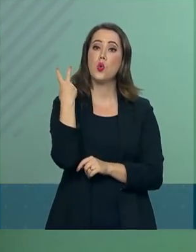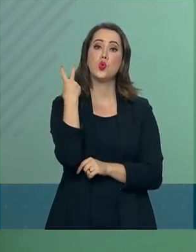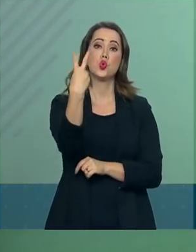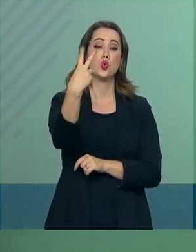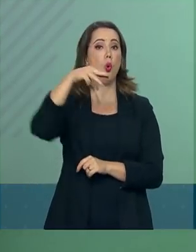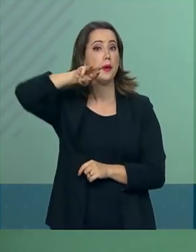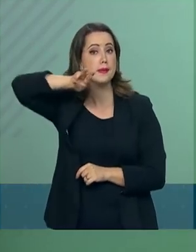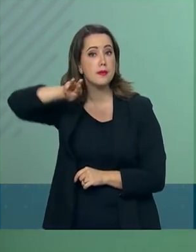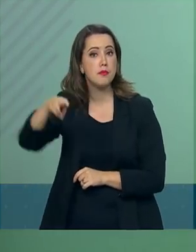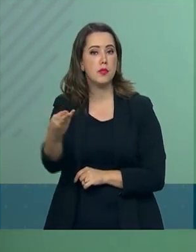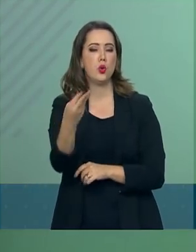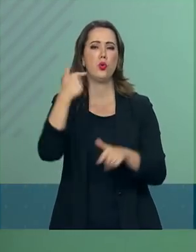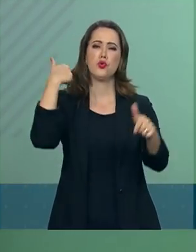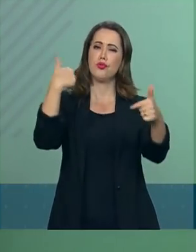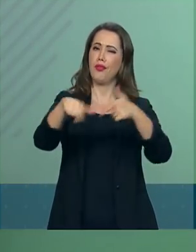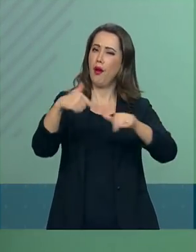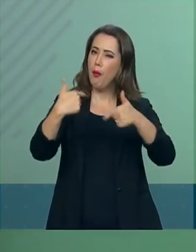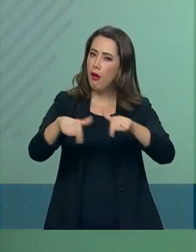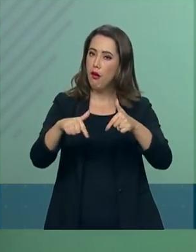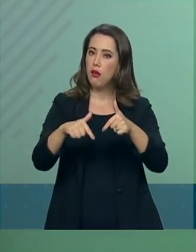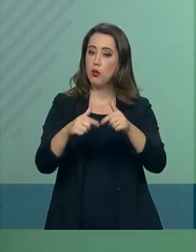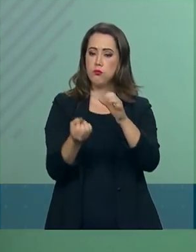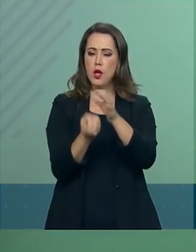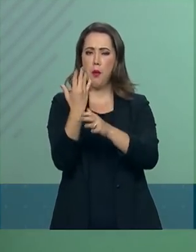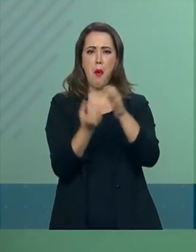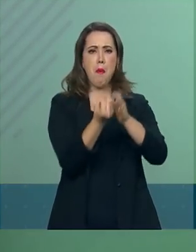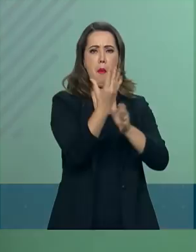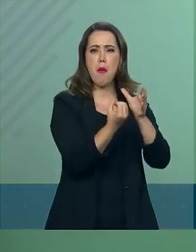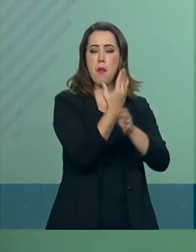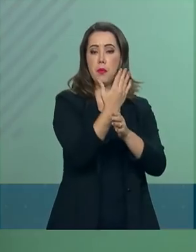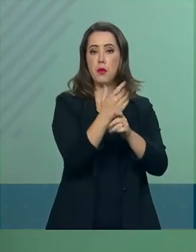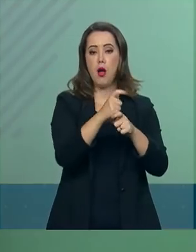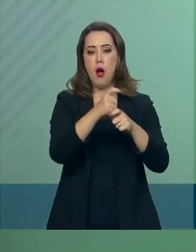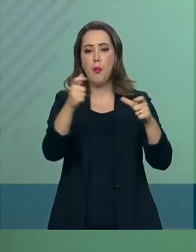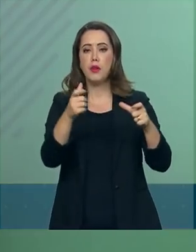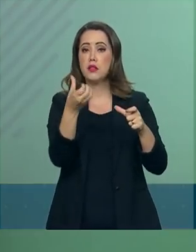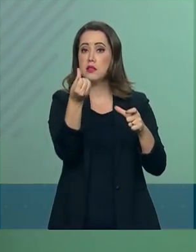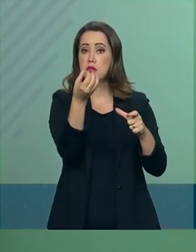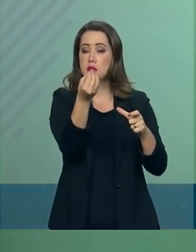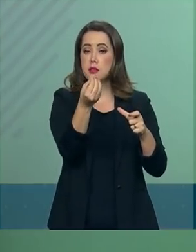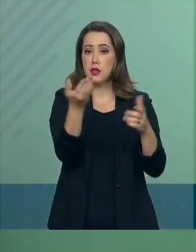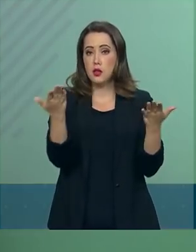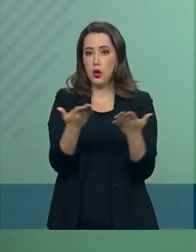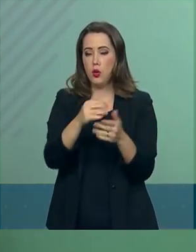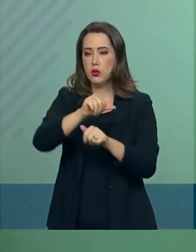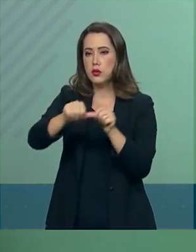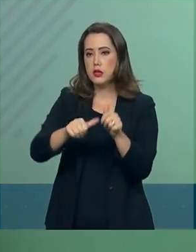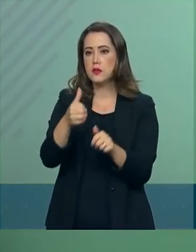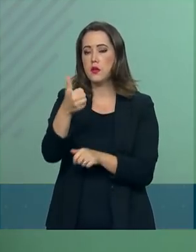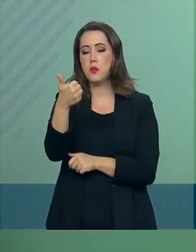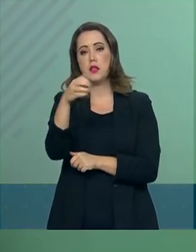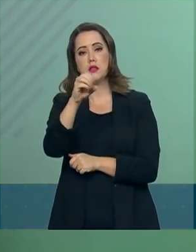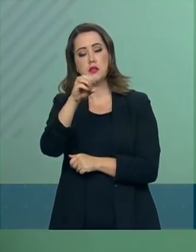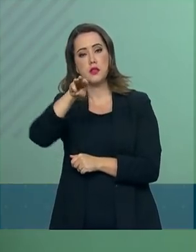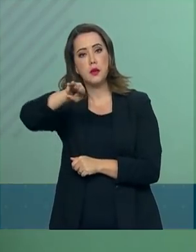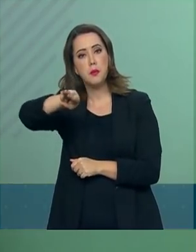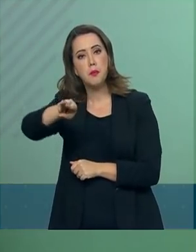de empregos, ampliar de 60 para 100 milhões o número